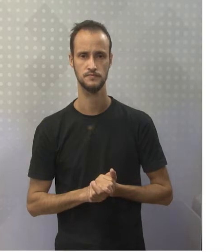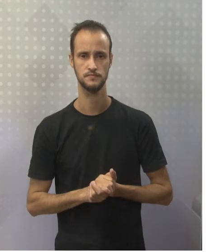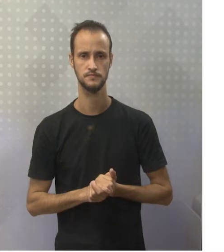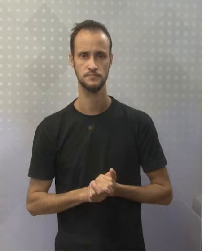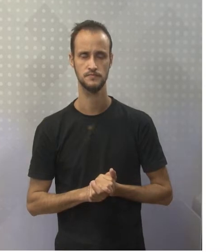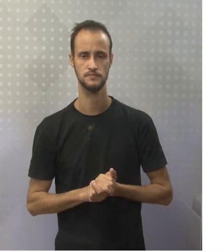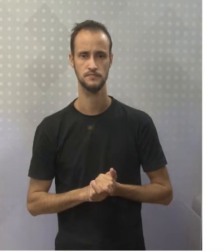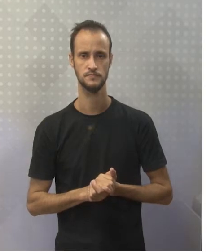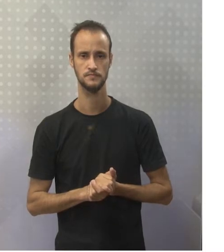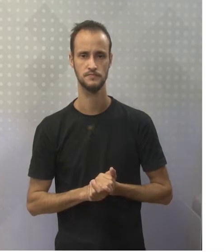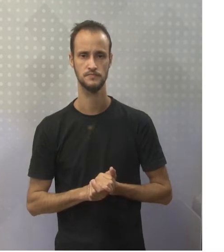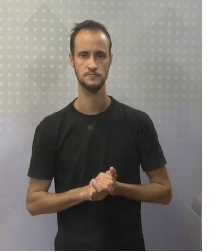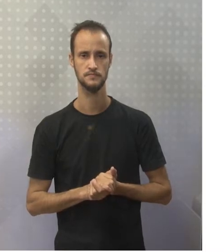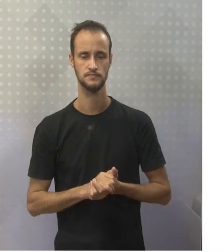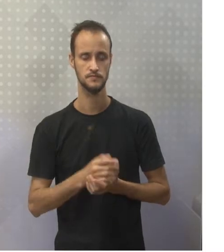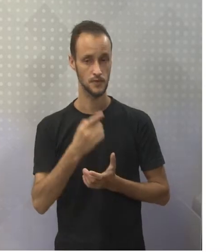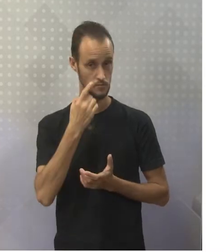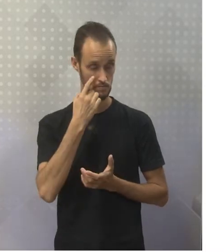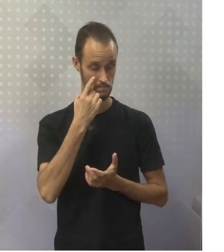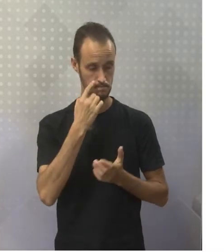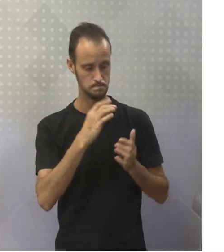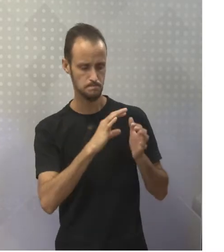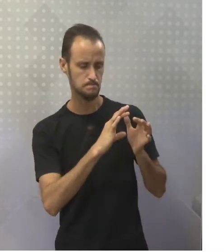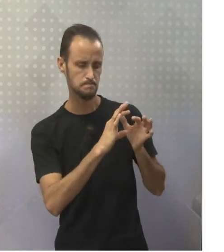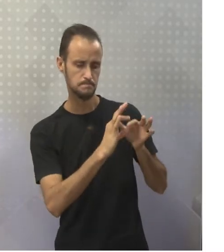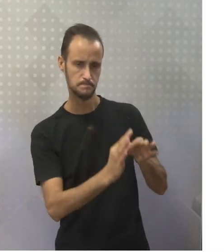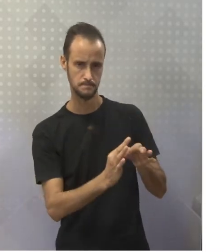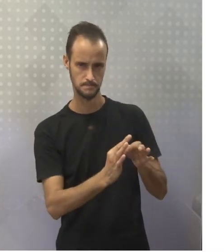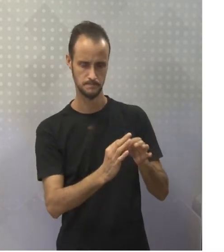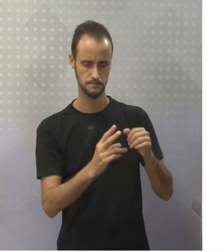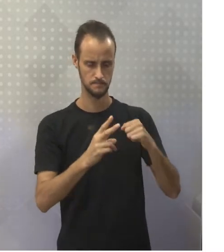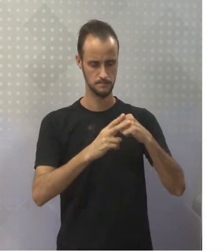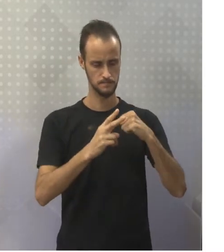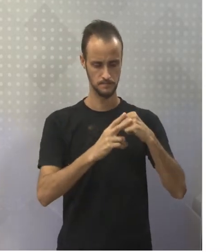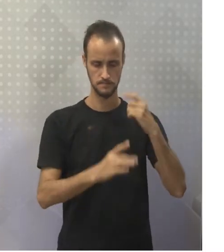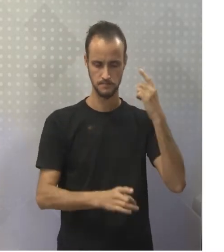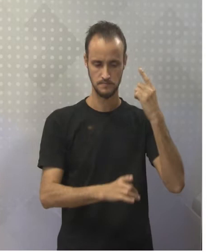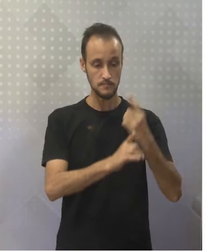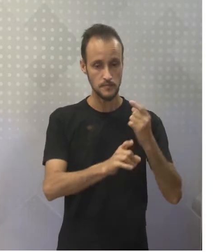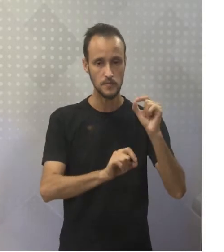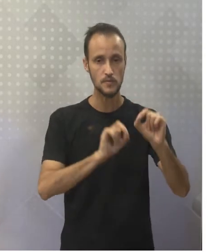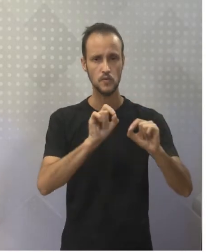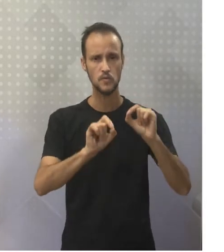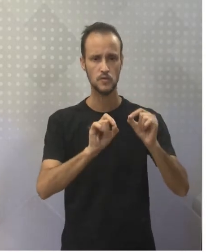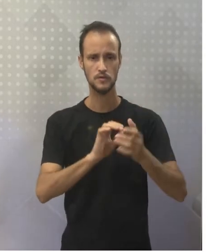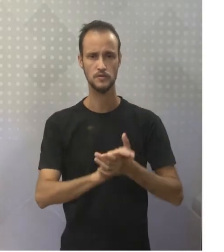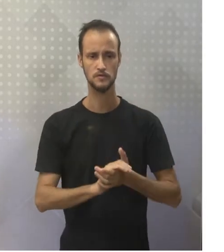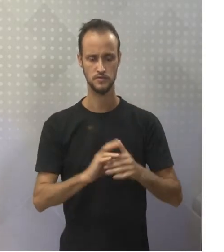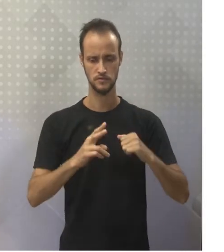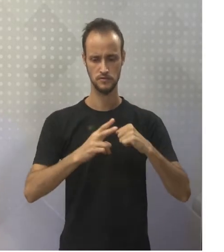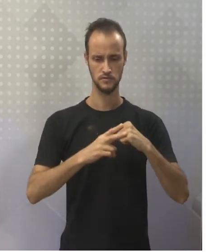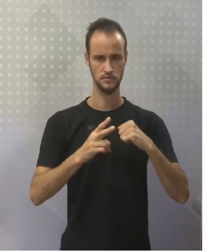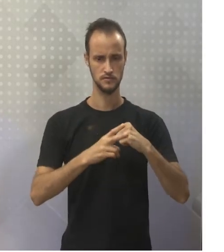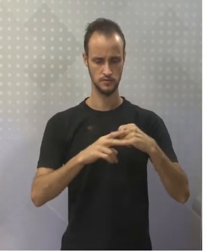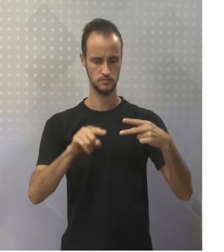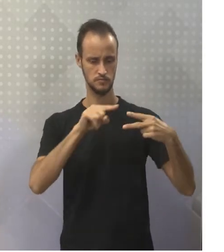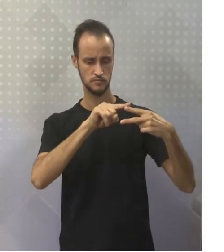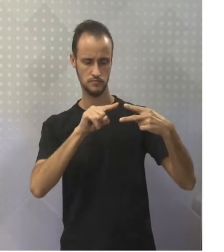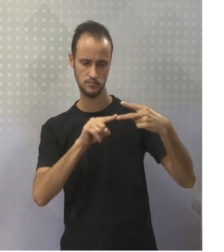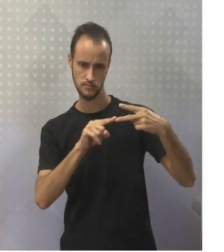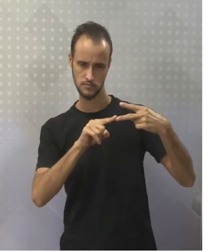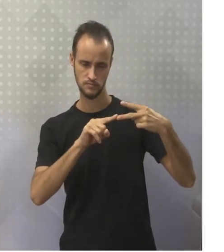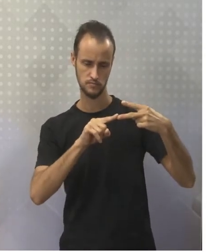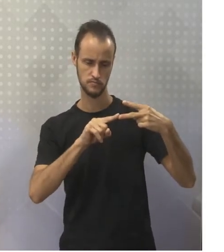vendo a contextualização do verbo encontrar, ele também será um verbo biforme, ou seja, com duas formas